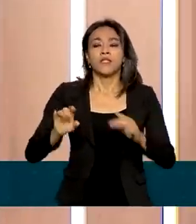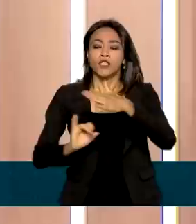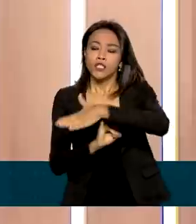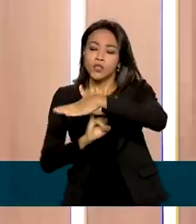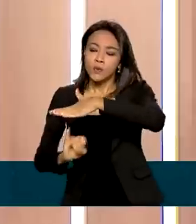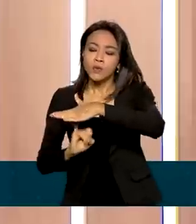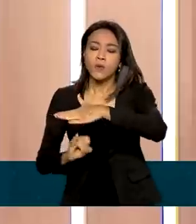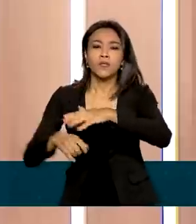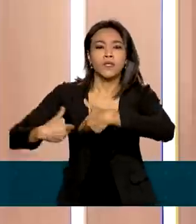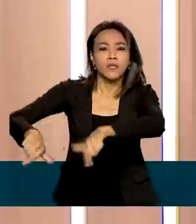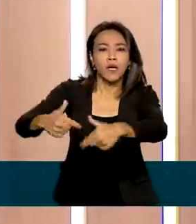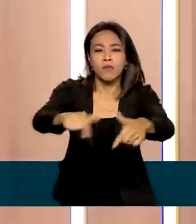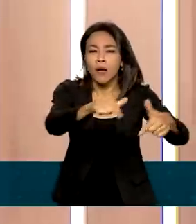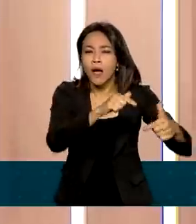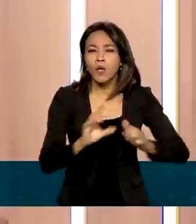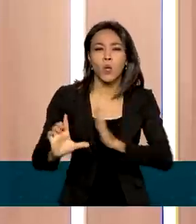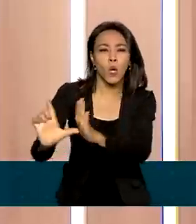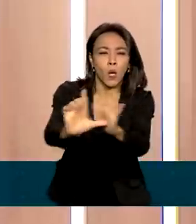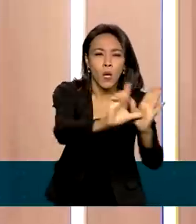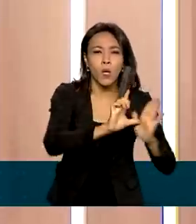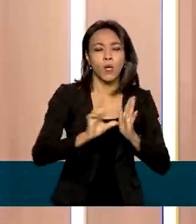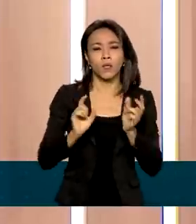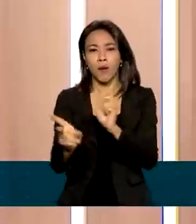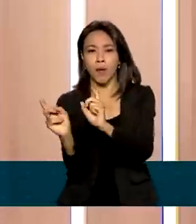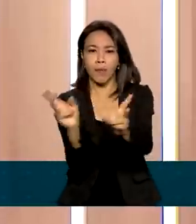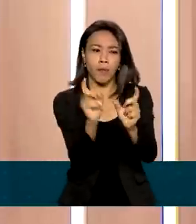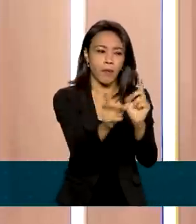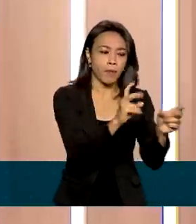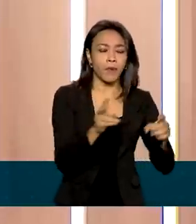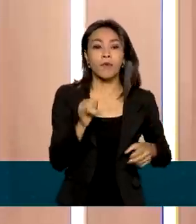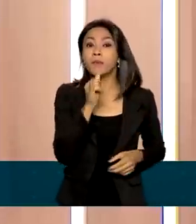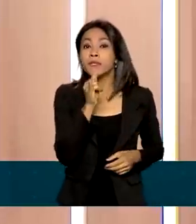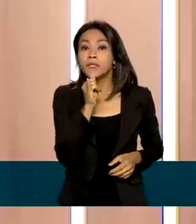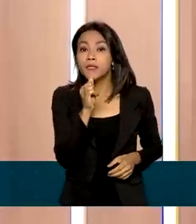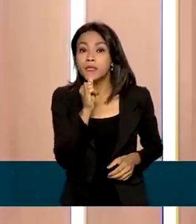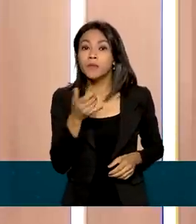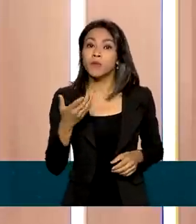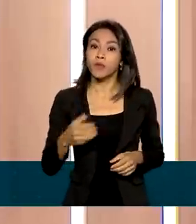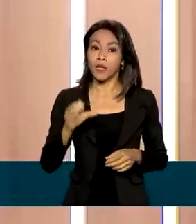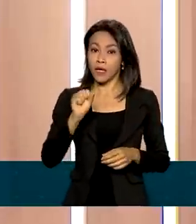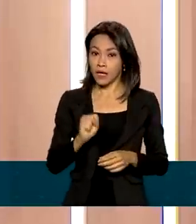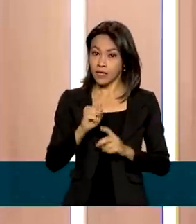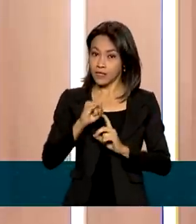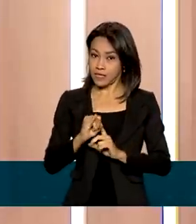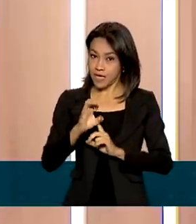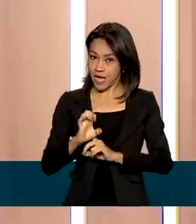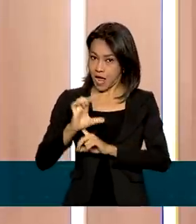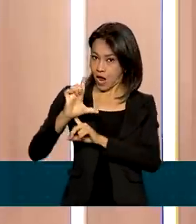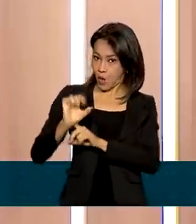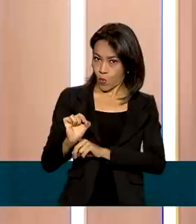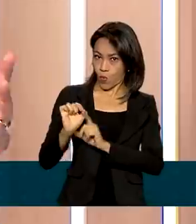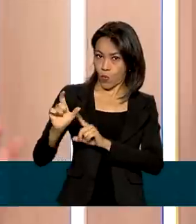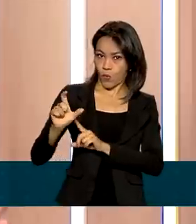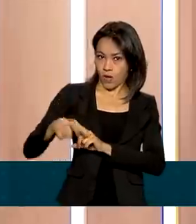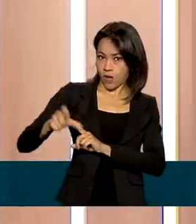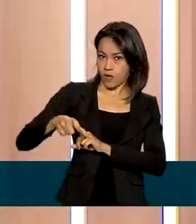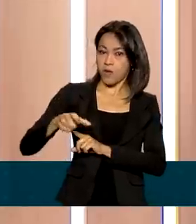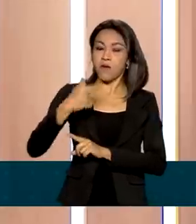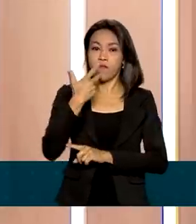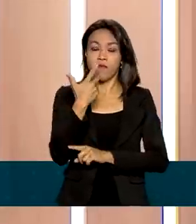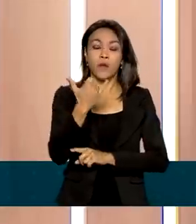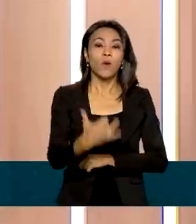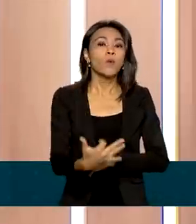trabalham com crédito, varejo, com vendas, como é o caso, por exemplo, da Cielo, eles apontam que as vendas em